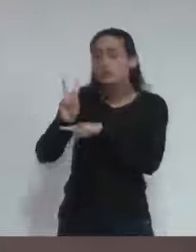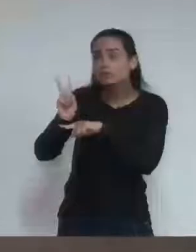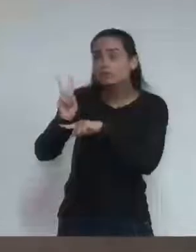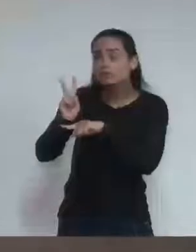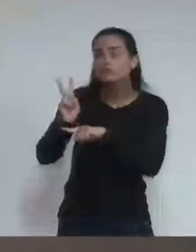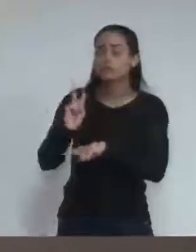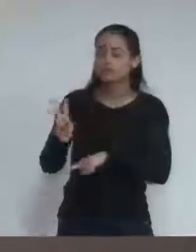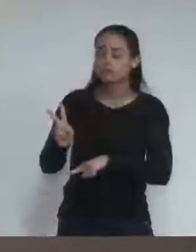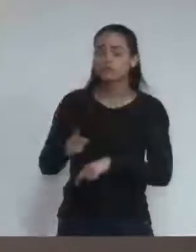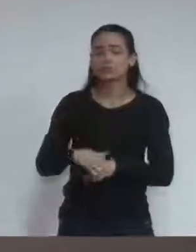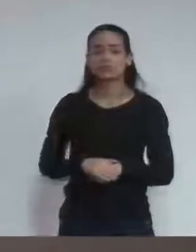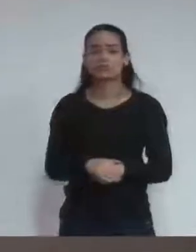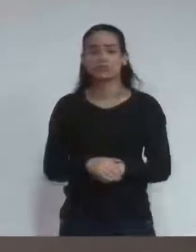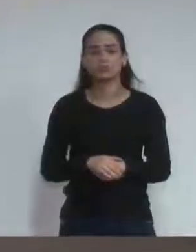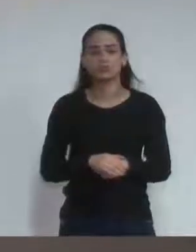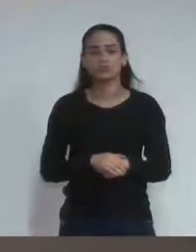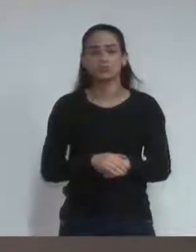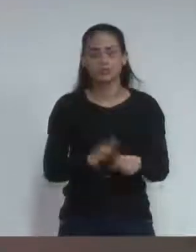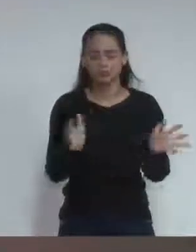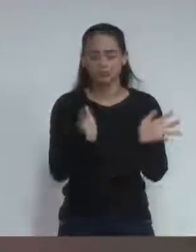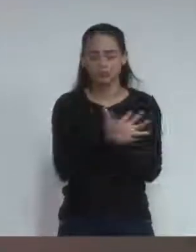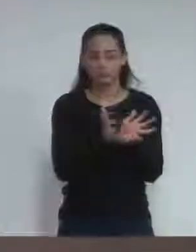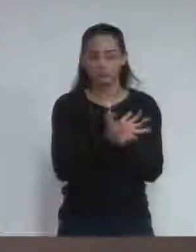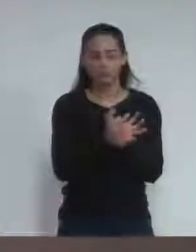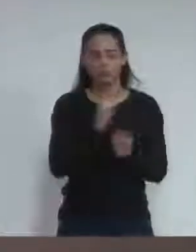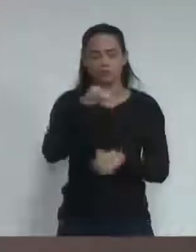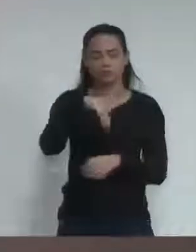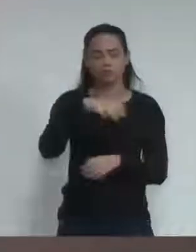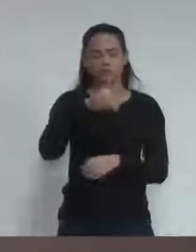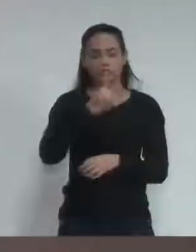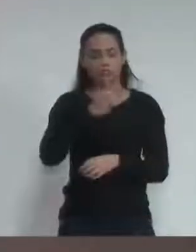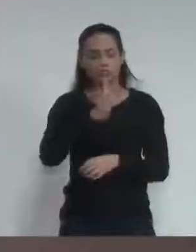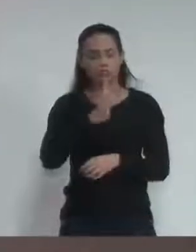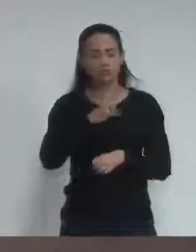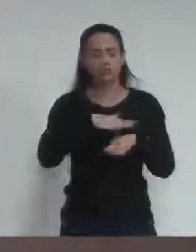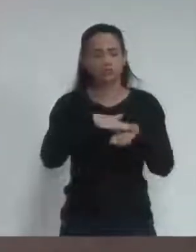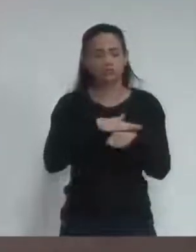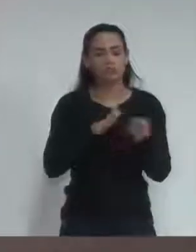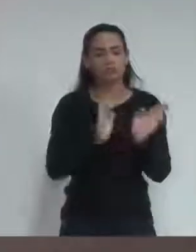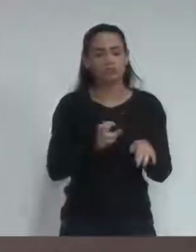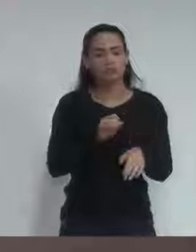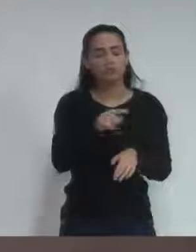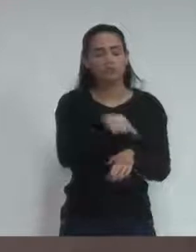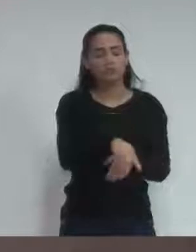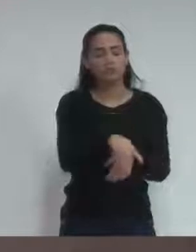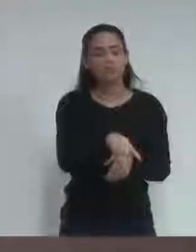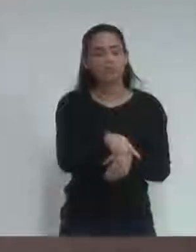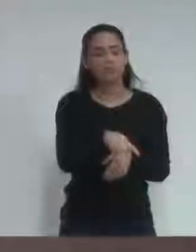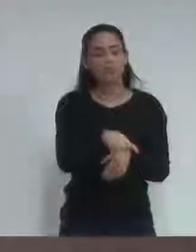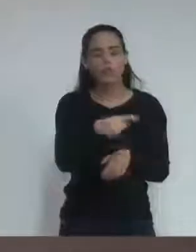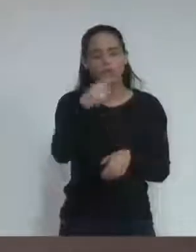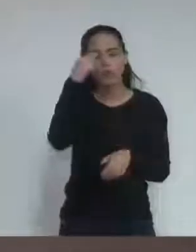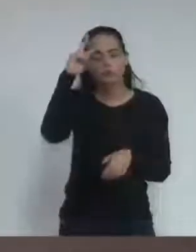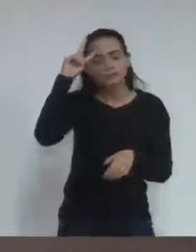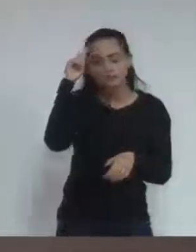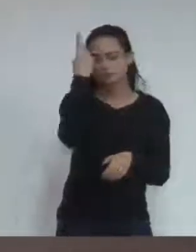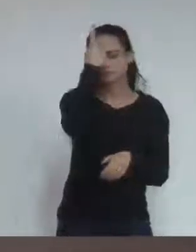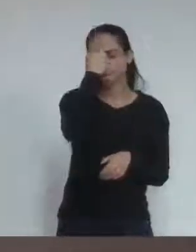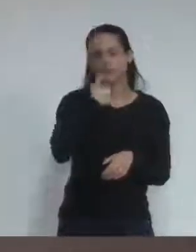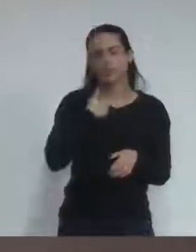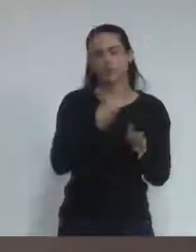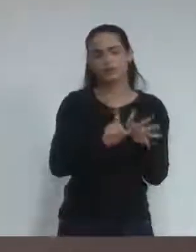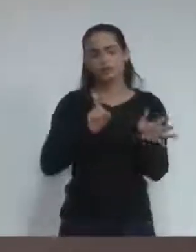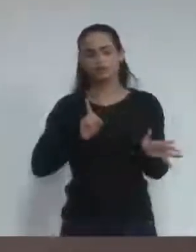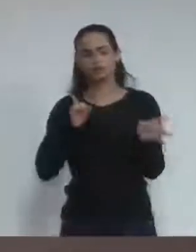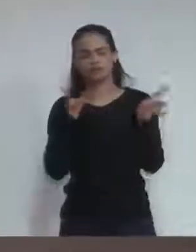eu conversei dentro do MDB. E se o MDB mudar, eu saio eu do partido. Então, nós não queremos nada. Nós queremos